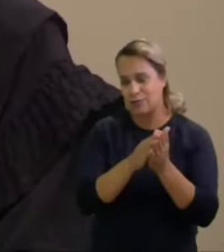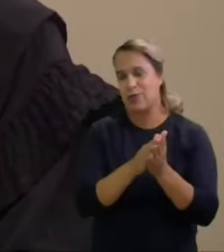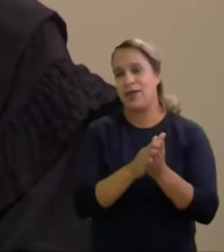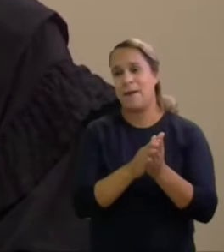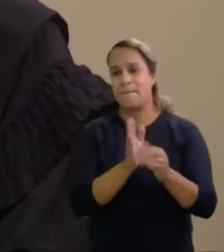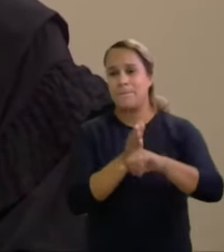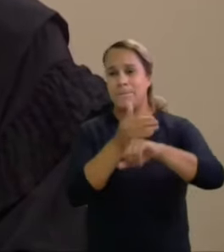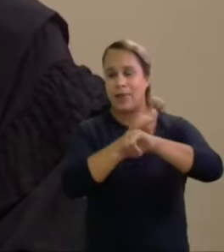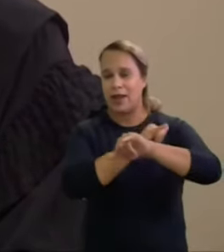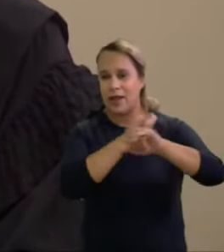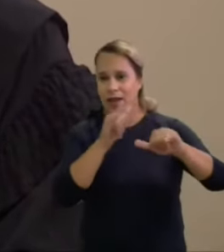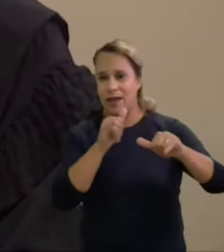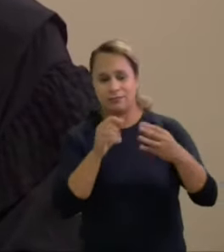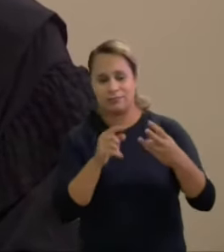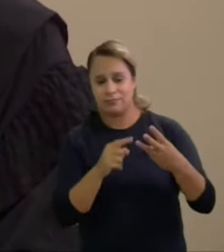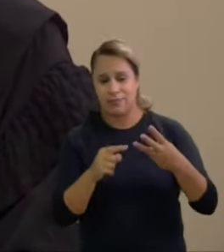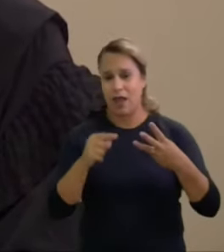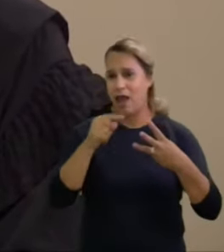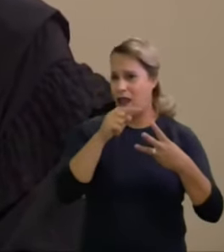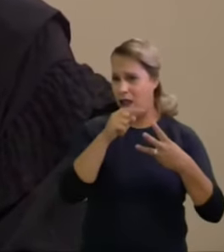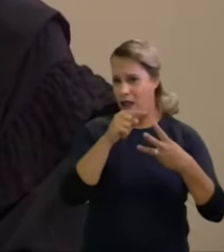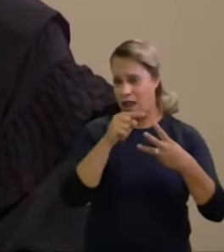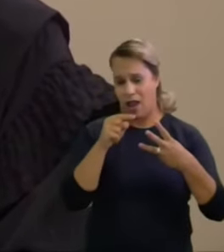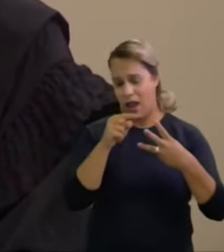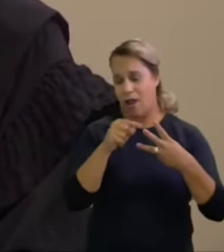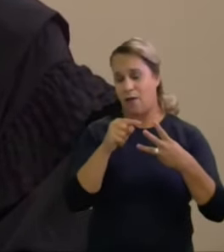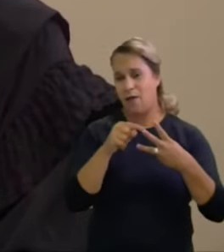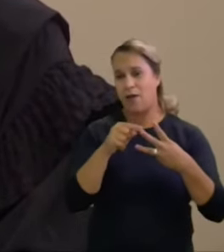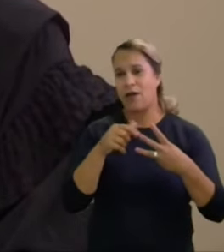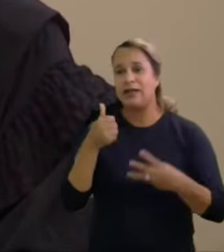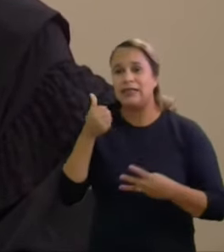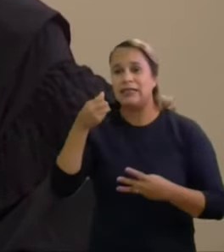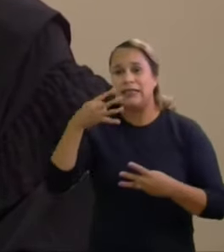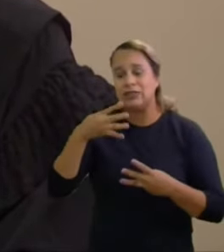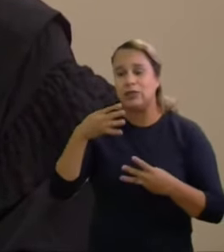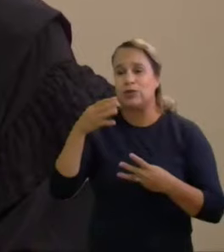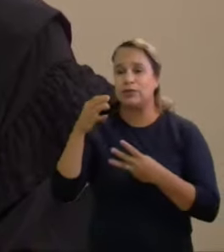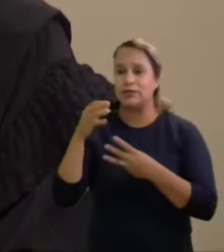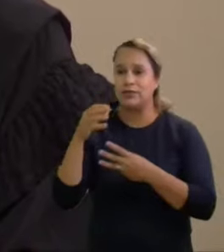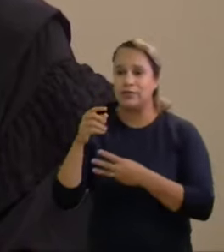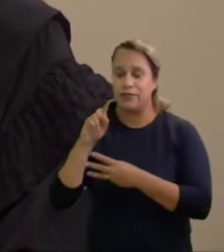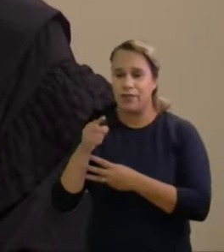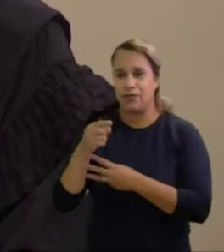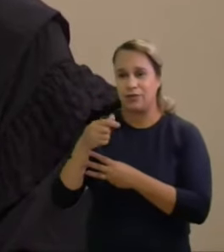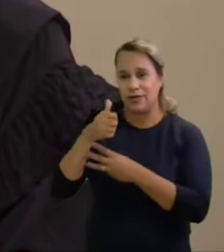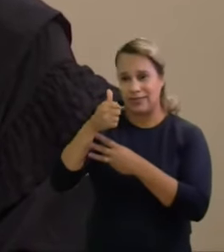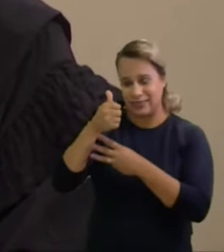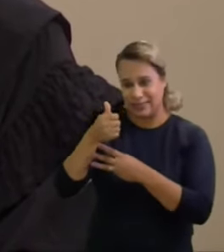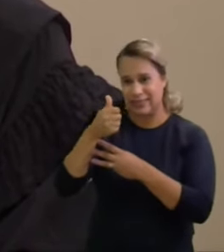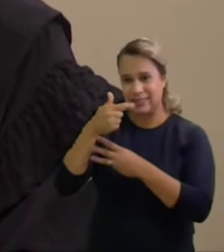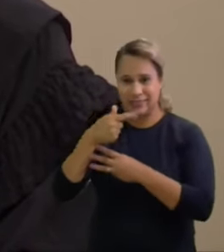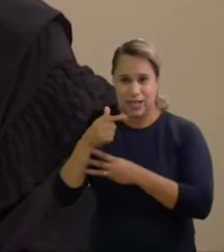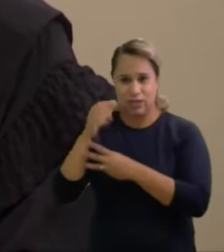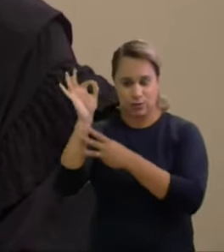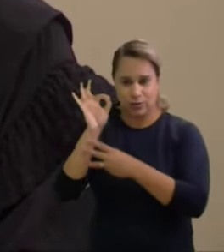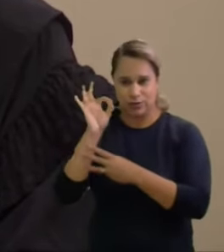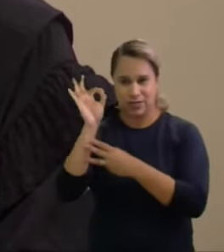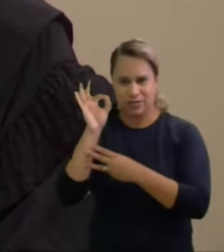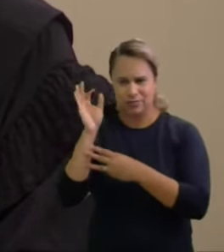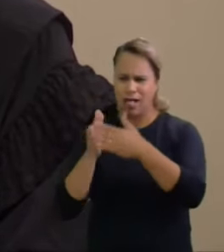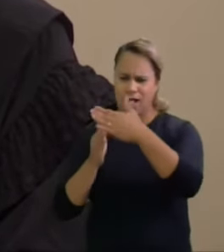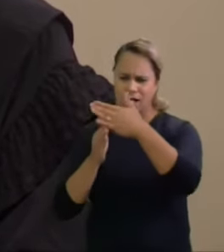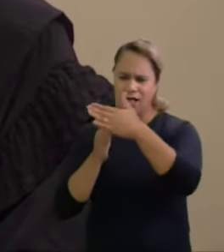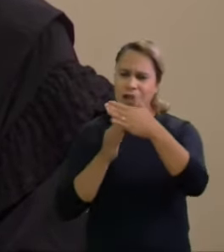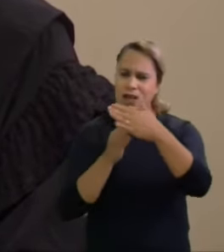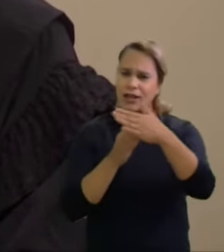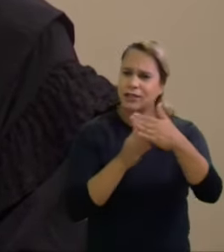gastos de campanha do senador Álvaro Dias 14,17% com relação ao limite de gastos ao